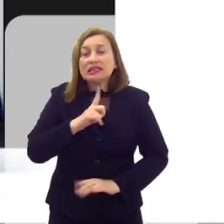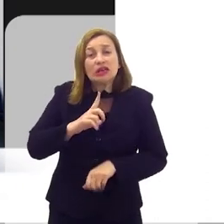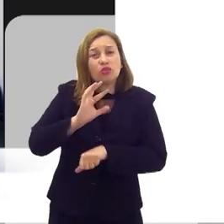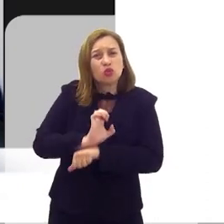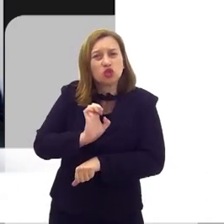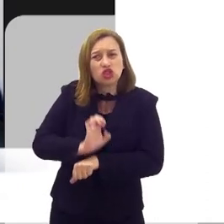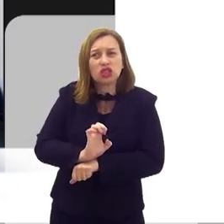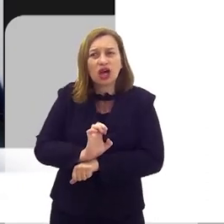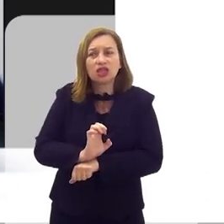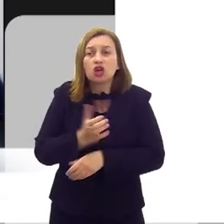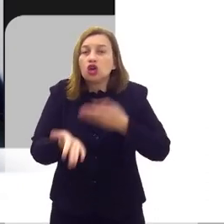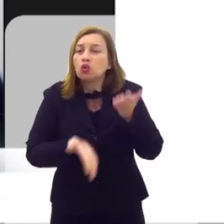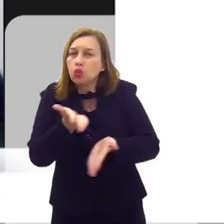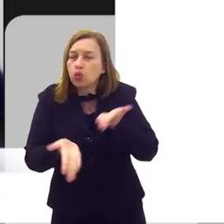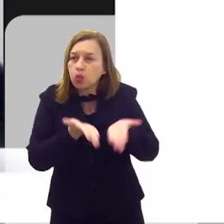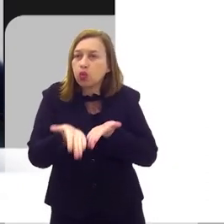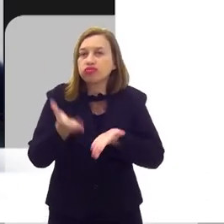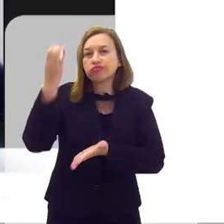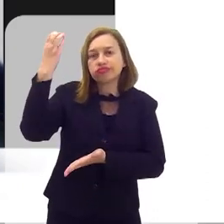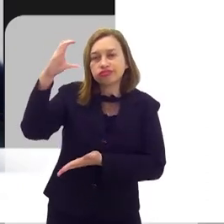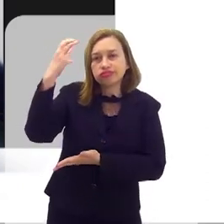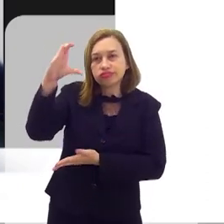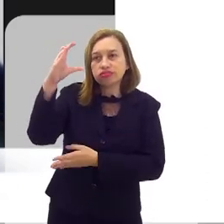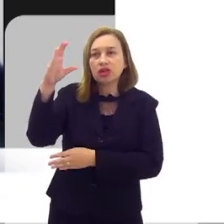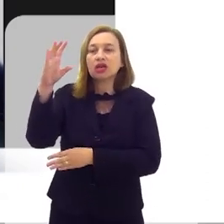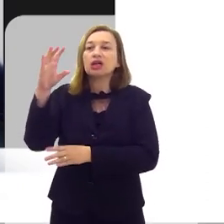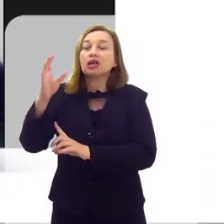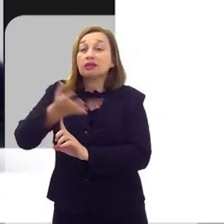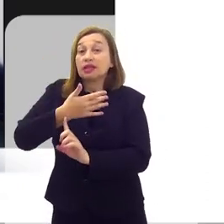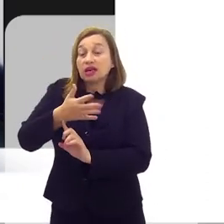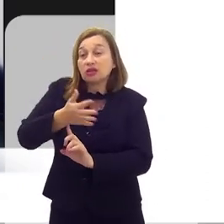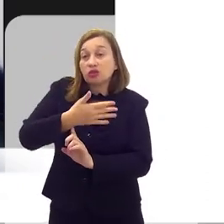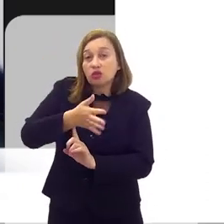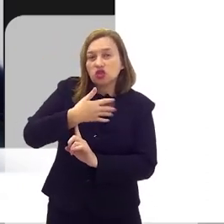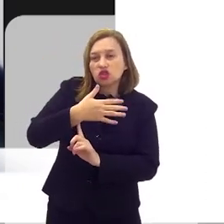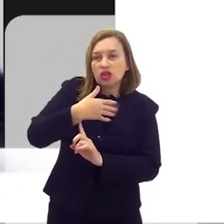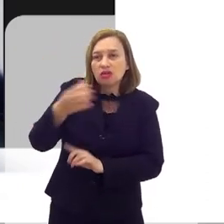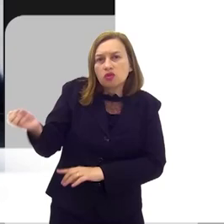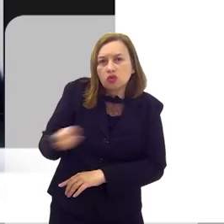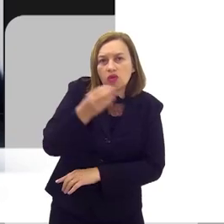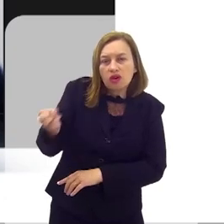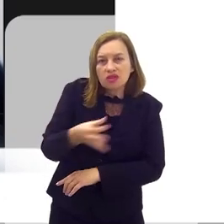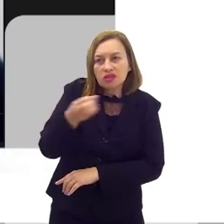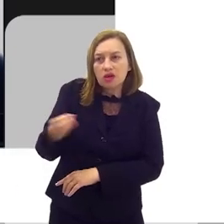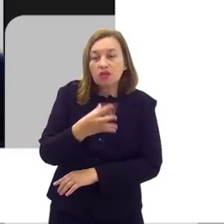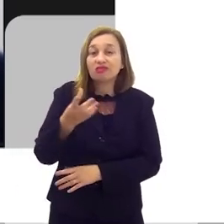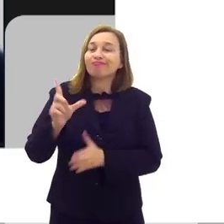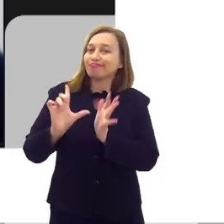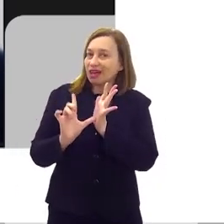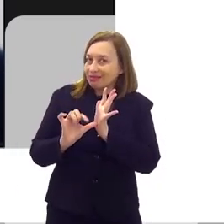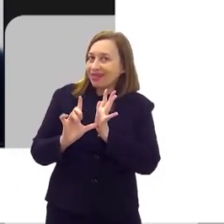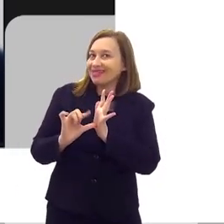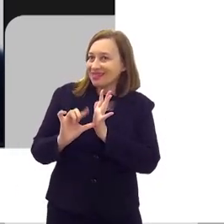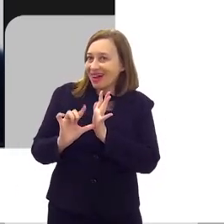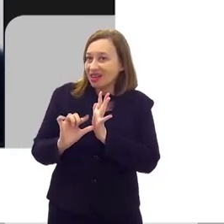legislação que nós temos no Estado, que cuida de ciência, tecnologia e inovação, que a gente estava muito atrasado.